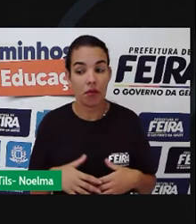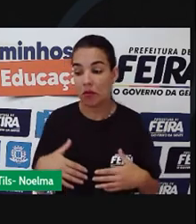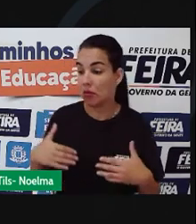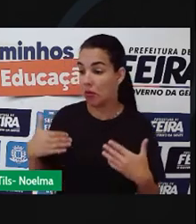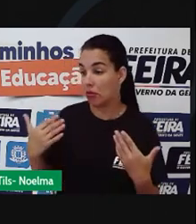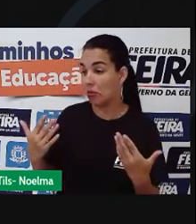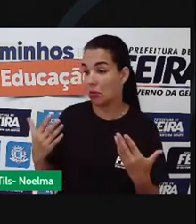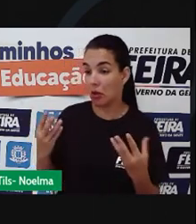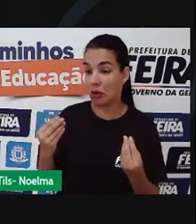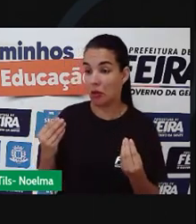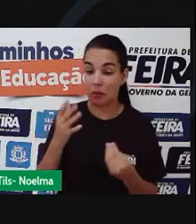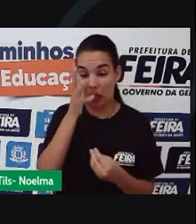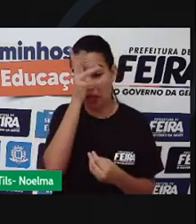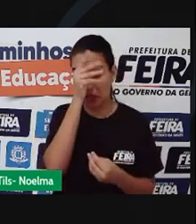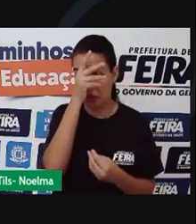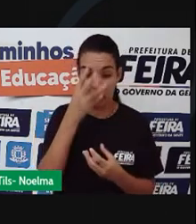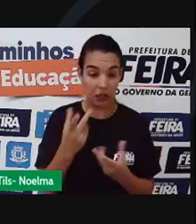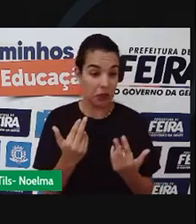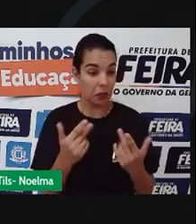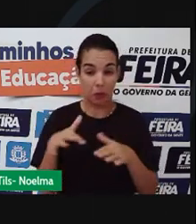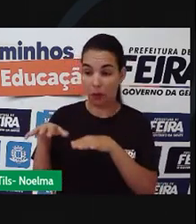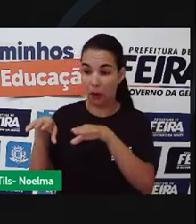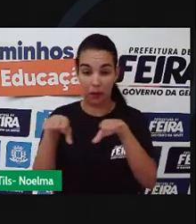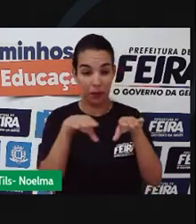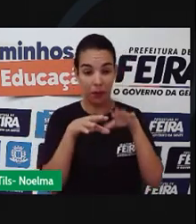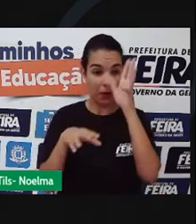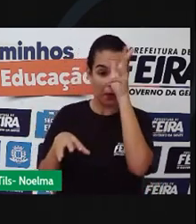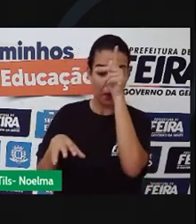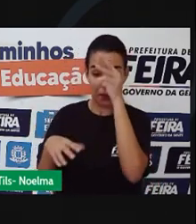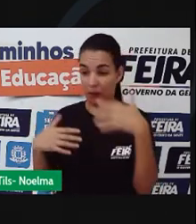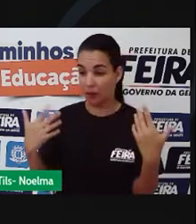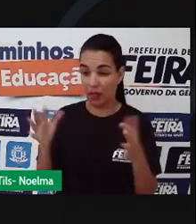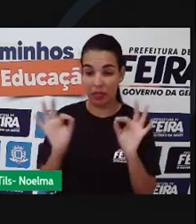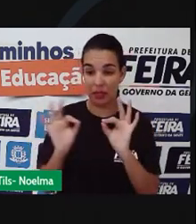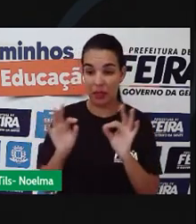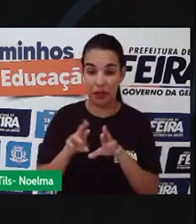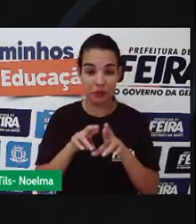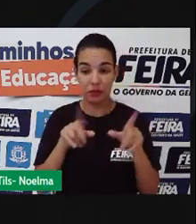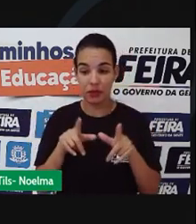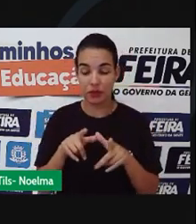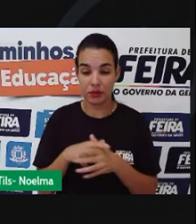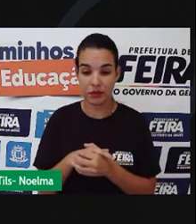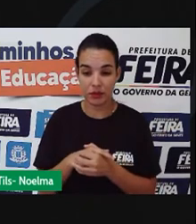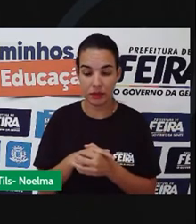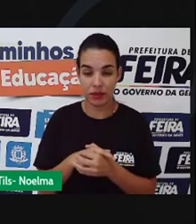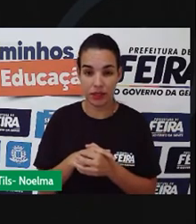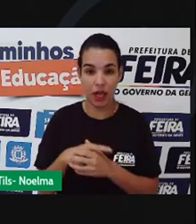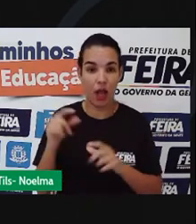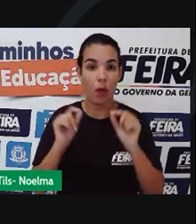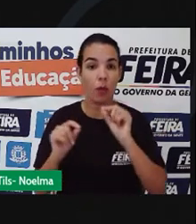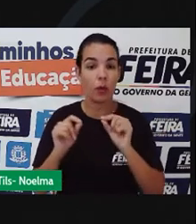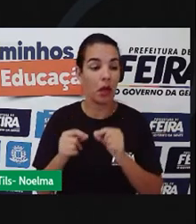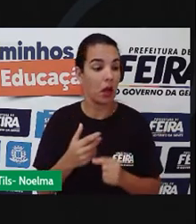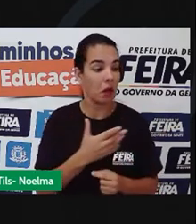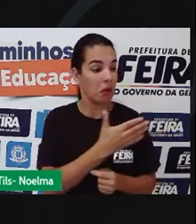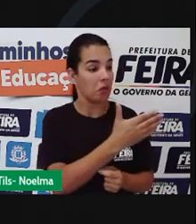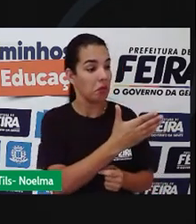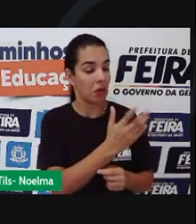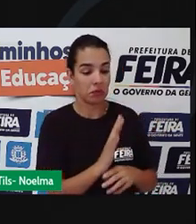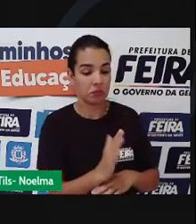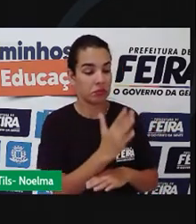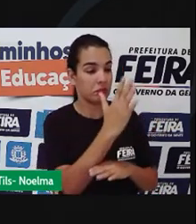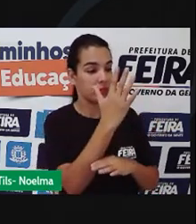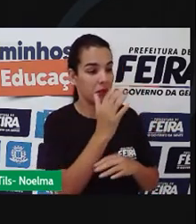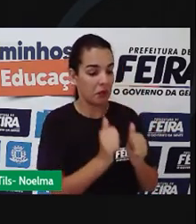várias galinhas. Todas iguais. Nada diferente. É como aqueles trigos ali.